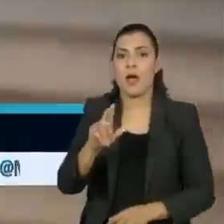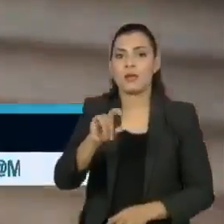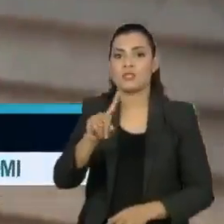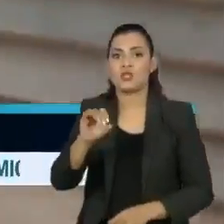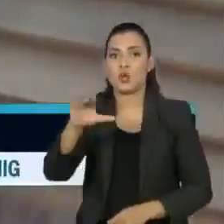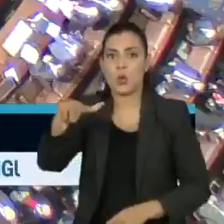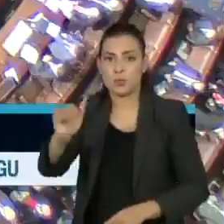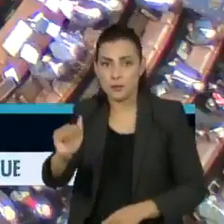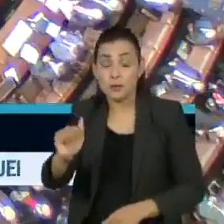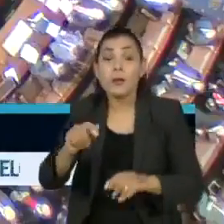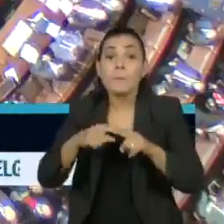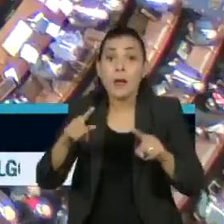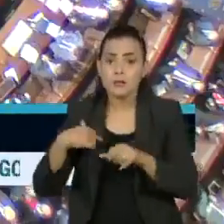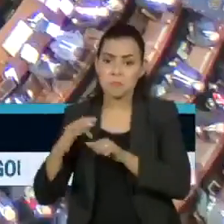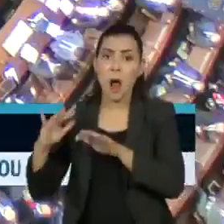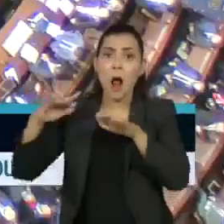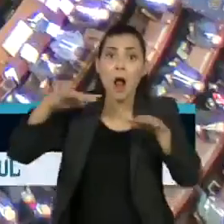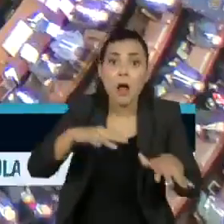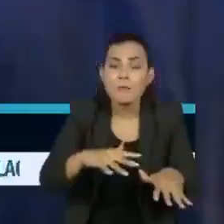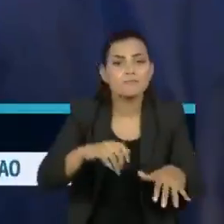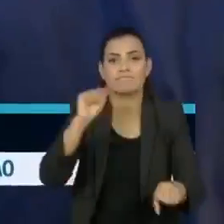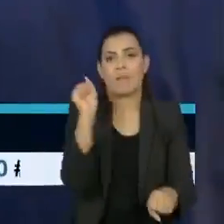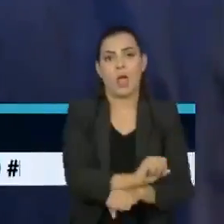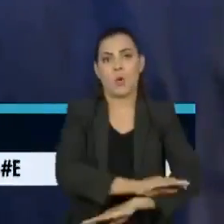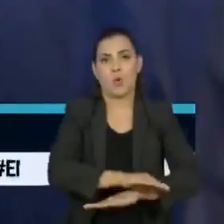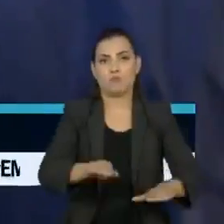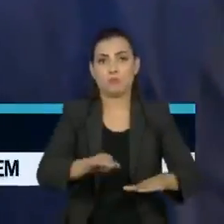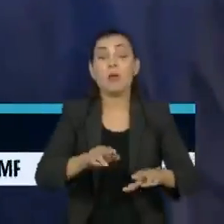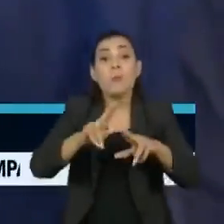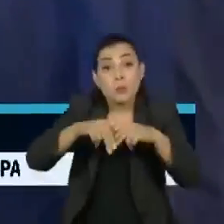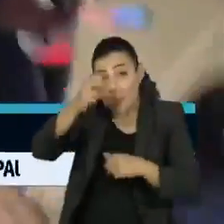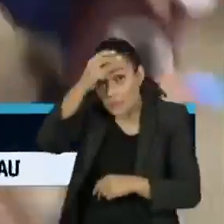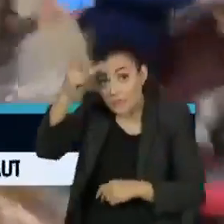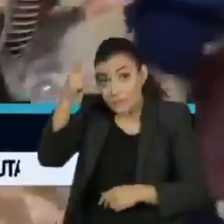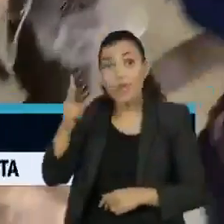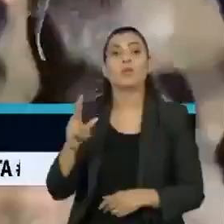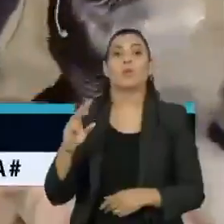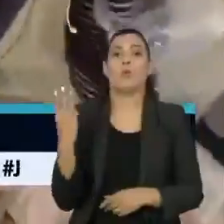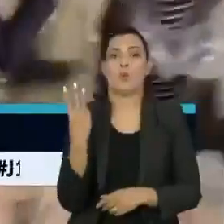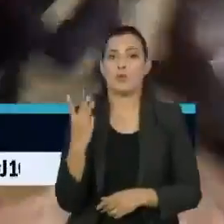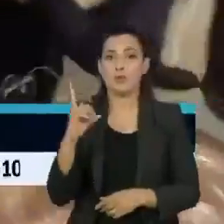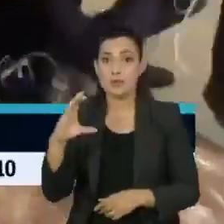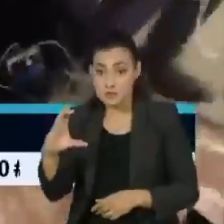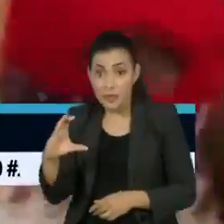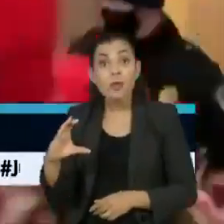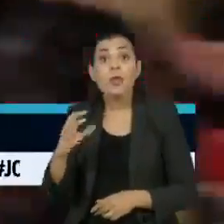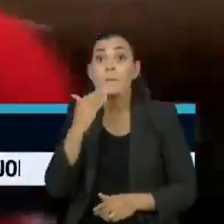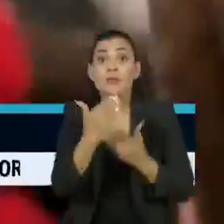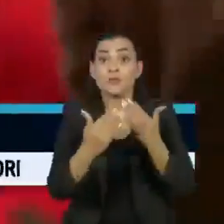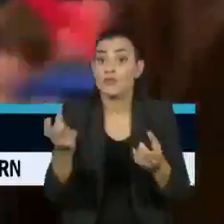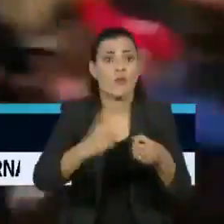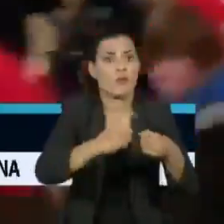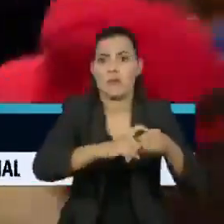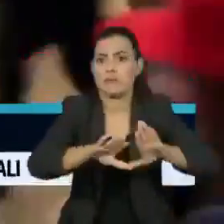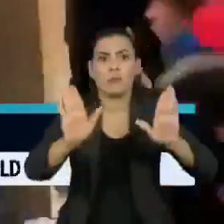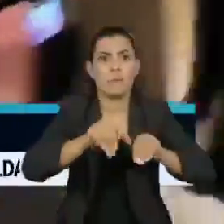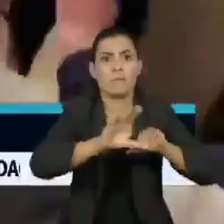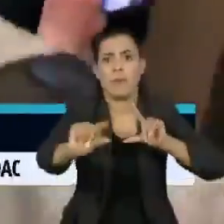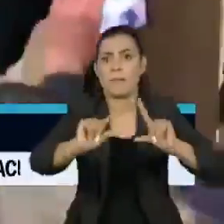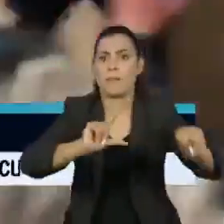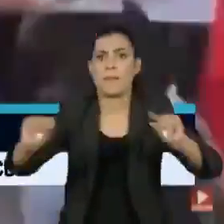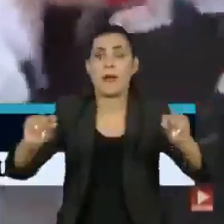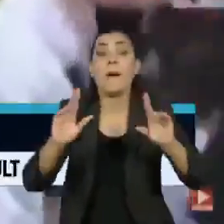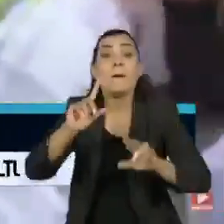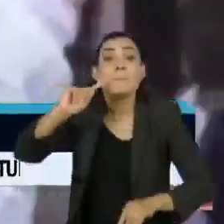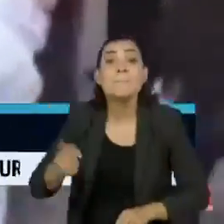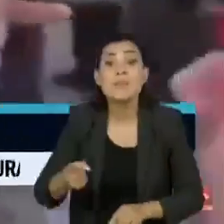Com a invasão, a cerimônia foi interrompida. A prefeita de Washington decretou o toque de recolher e a Casa Branca enviou mil